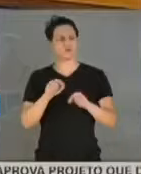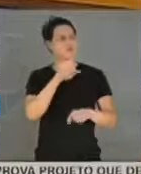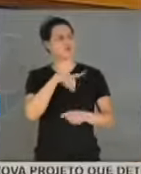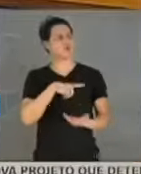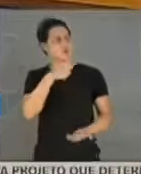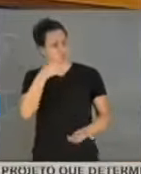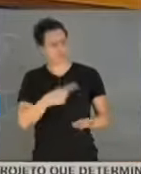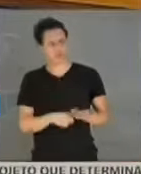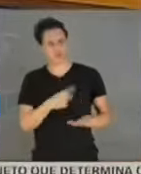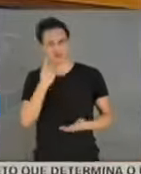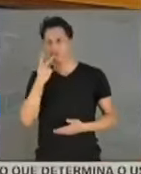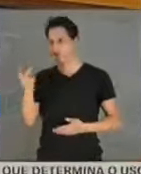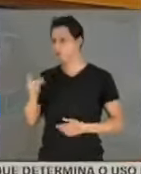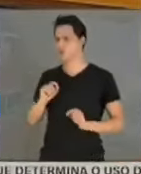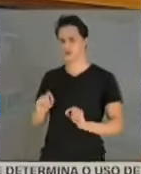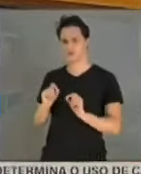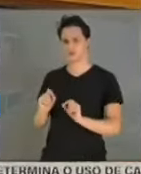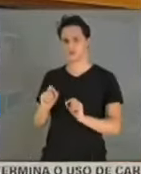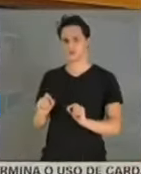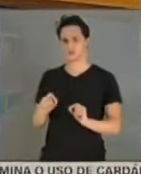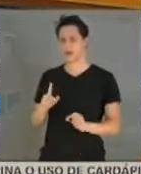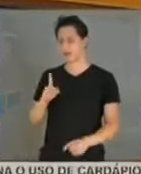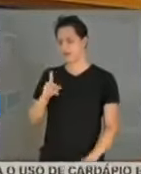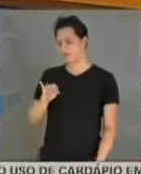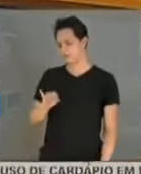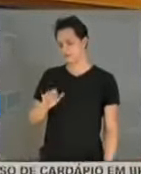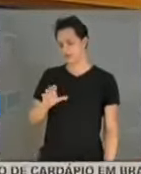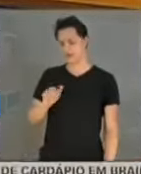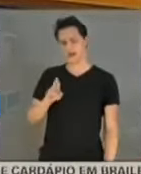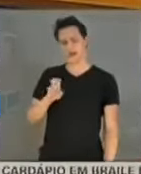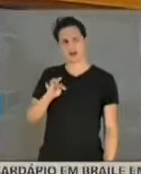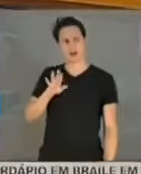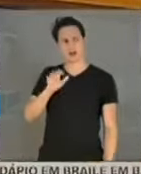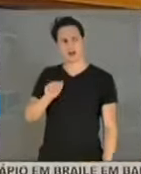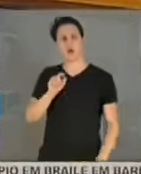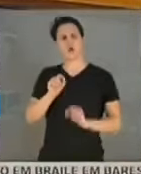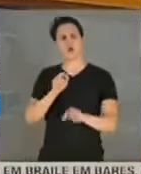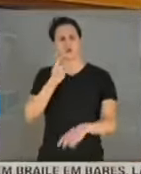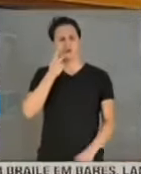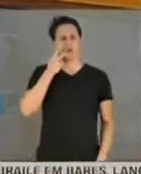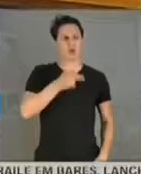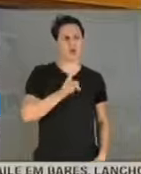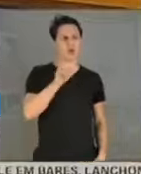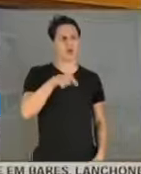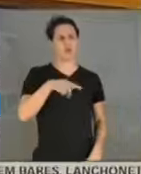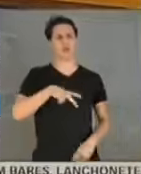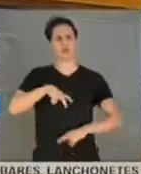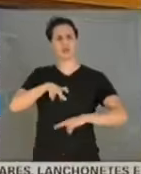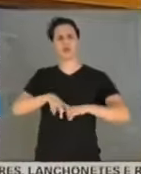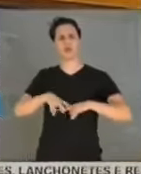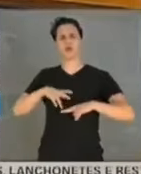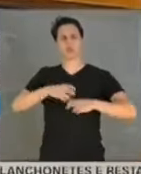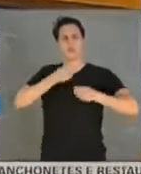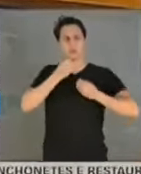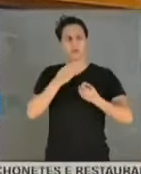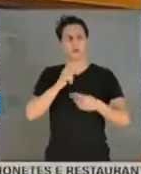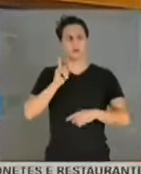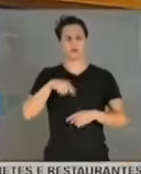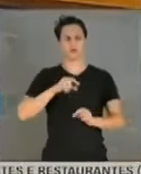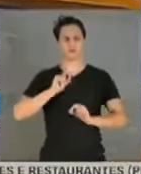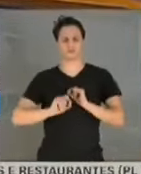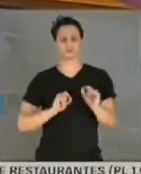que lhe tratou com picaretas, porque o picareta que vossa senhoria disse sentou aí e esteve no